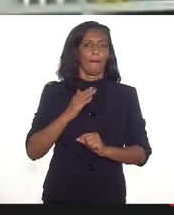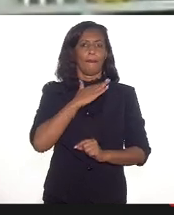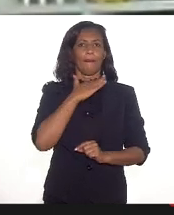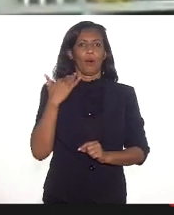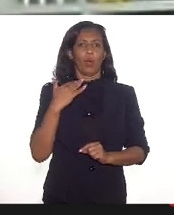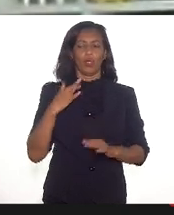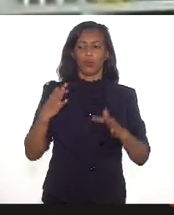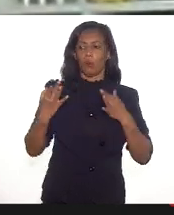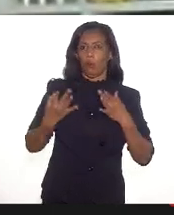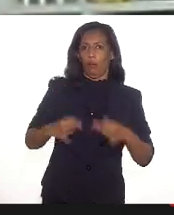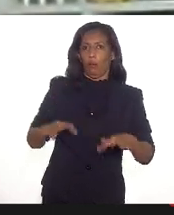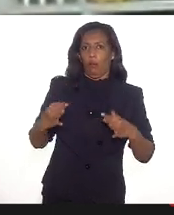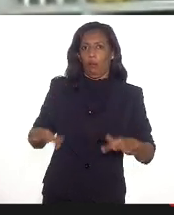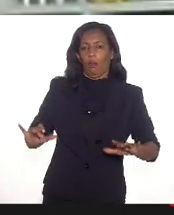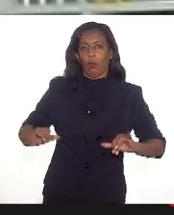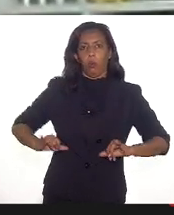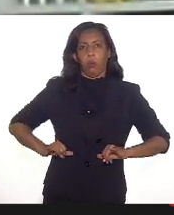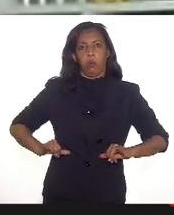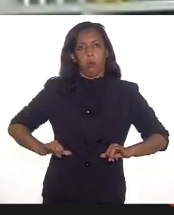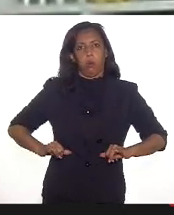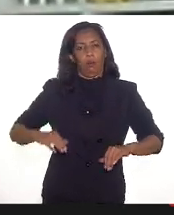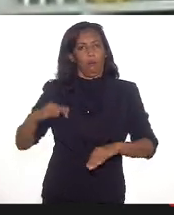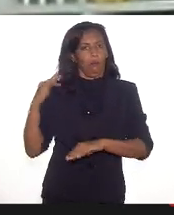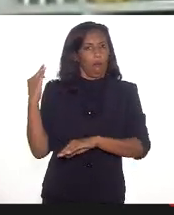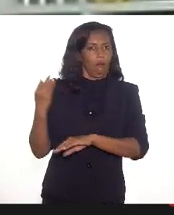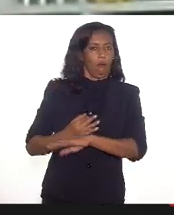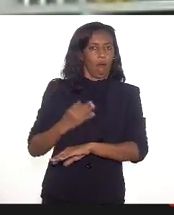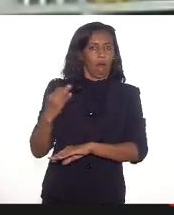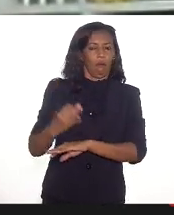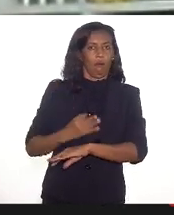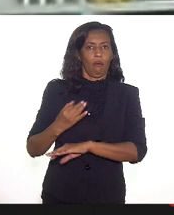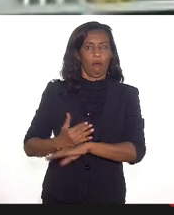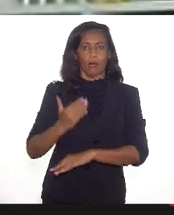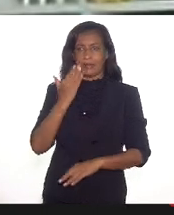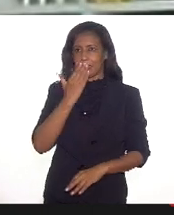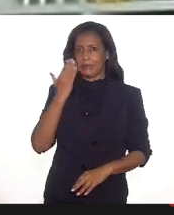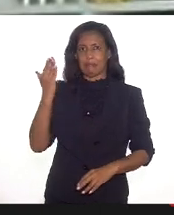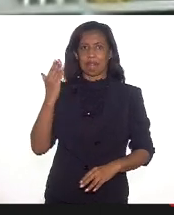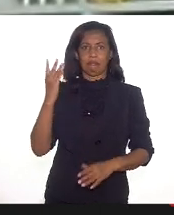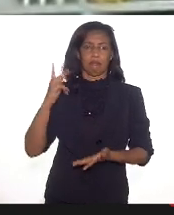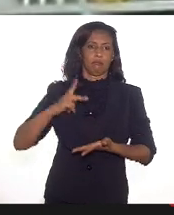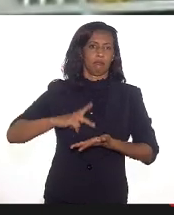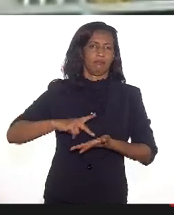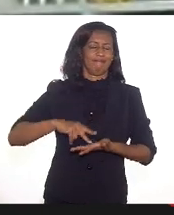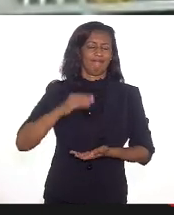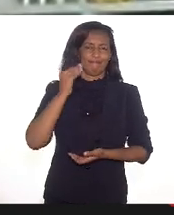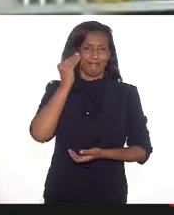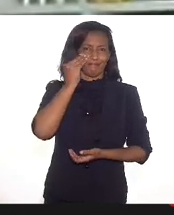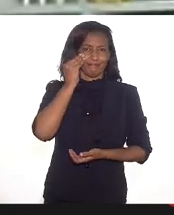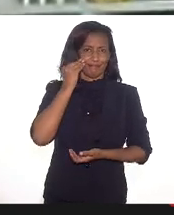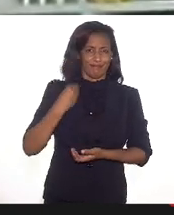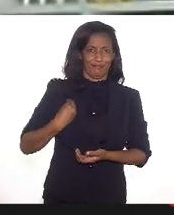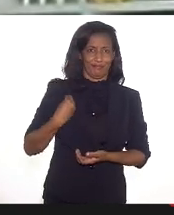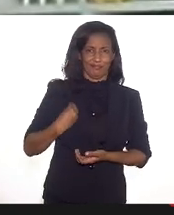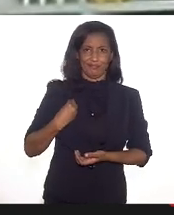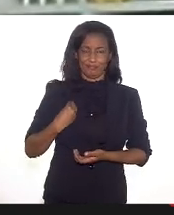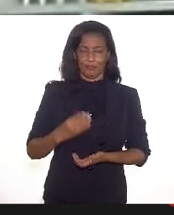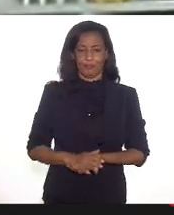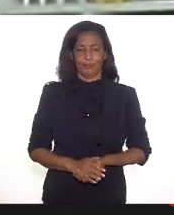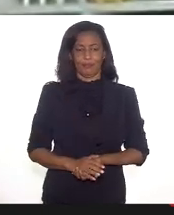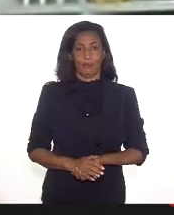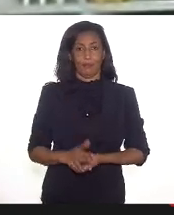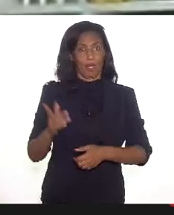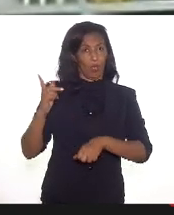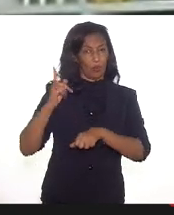e pelo sentimento de impotência diante da realidade, que o que a gente está experimentando, o momento em que nós estamos